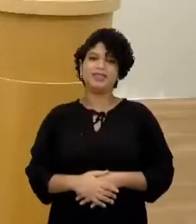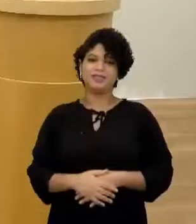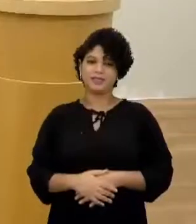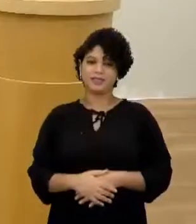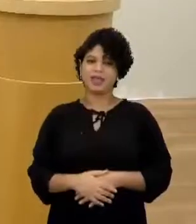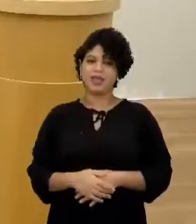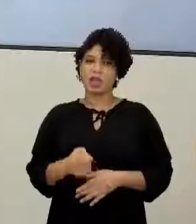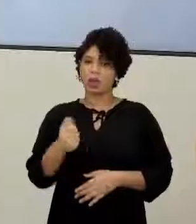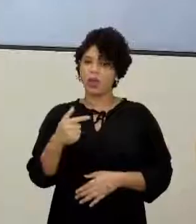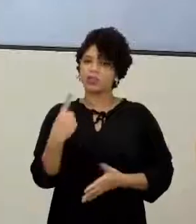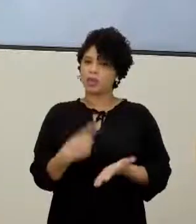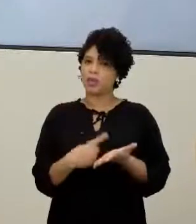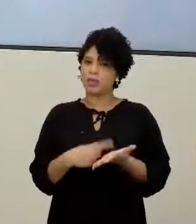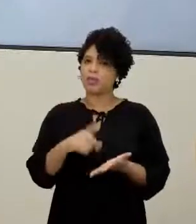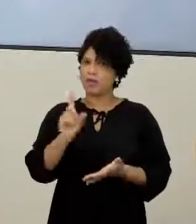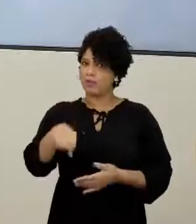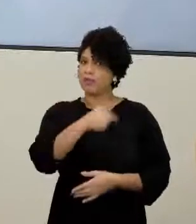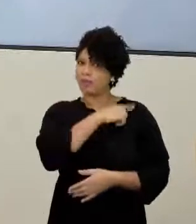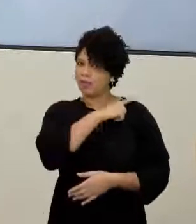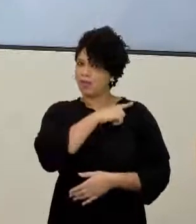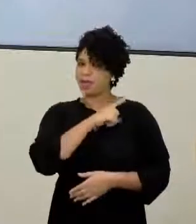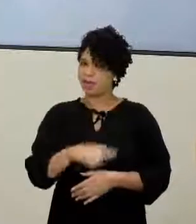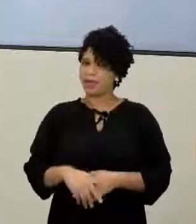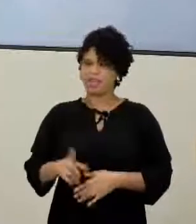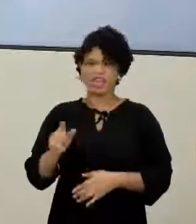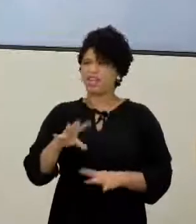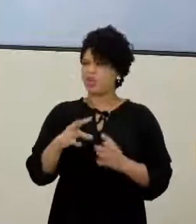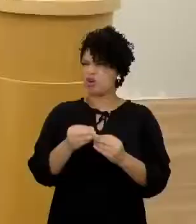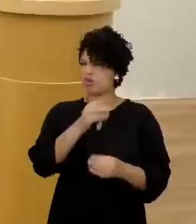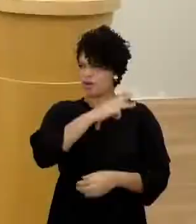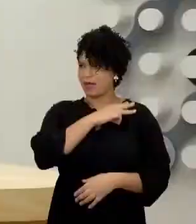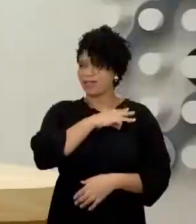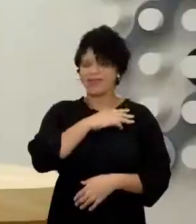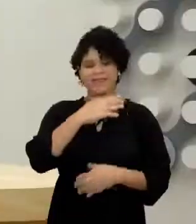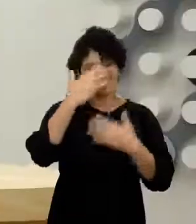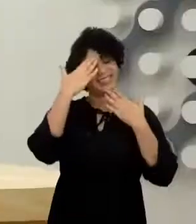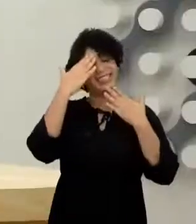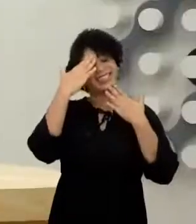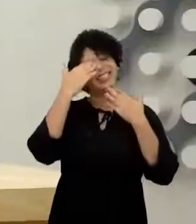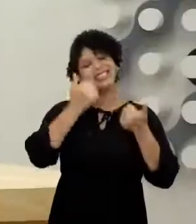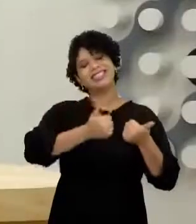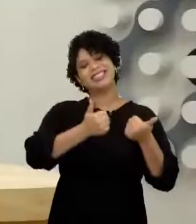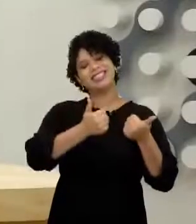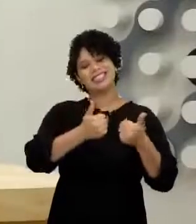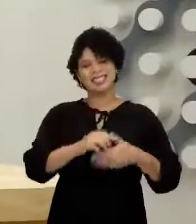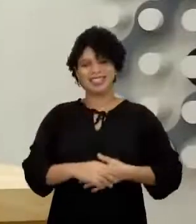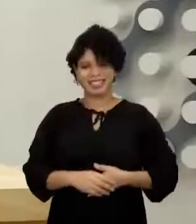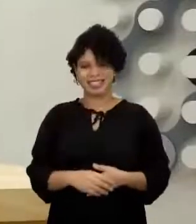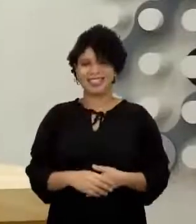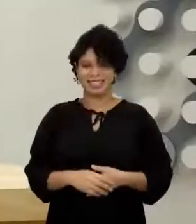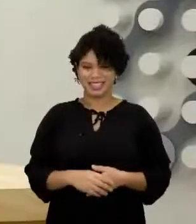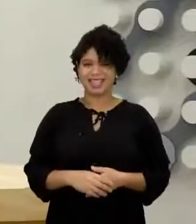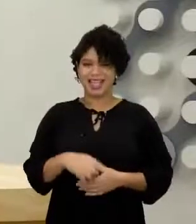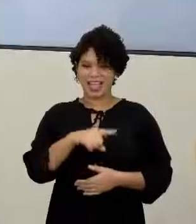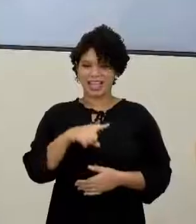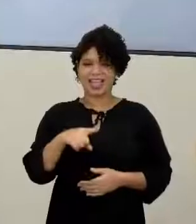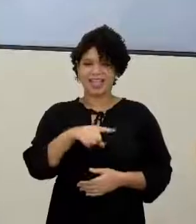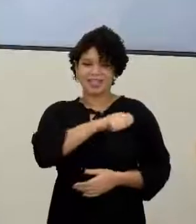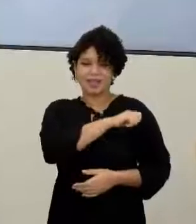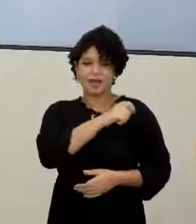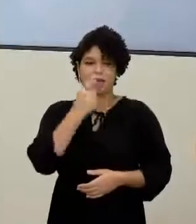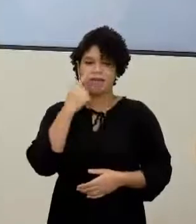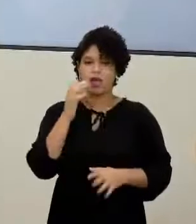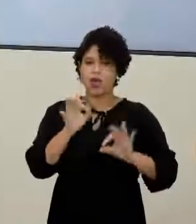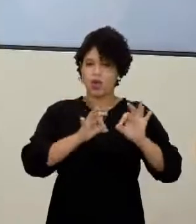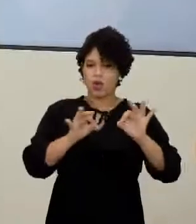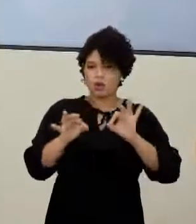E está quase contratado para a primeira série também, já faz o ensino médio todo né Giba? Está aí já está bem encaminhado né? Acaminhado, encaminhado Só falta acertar